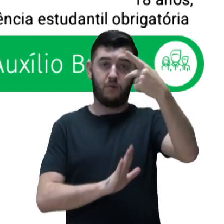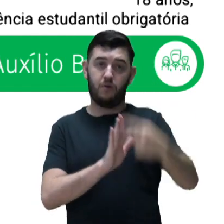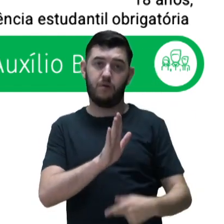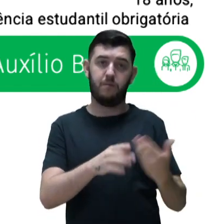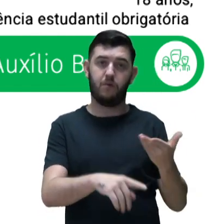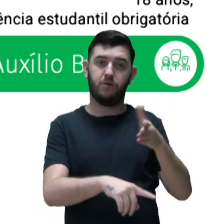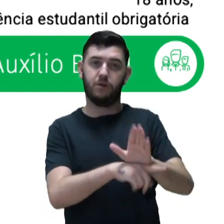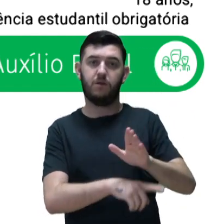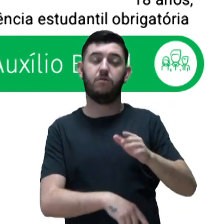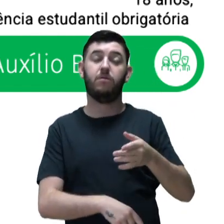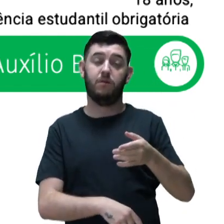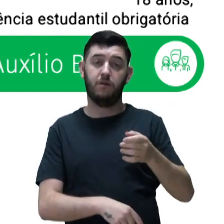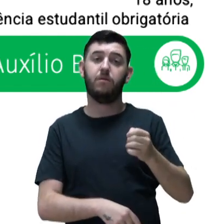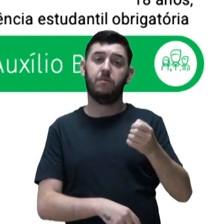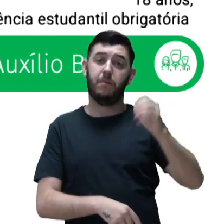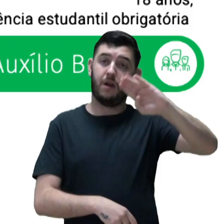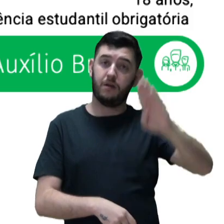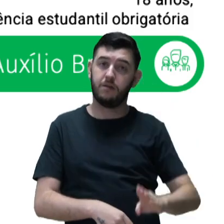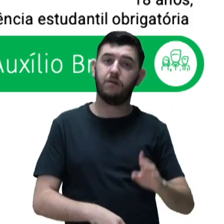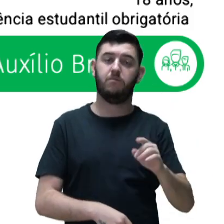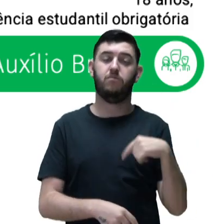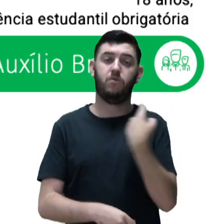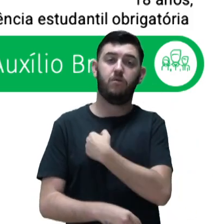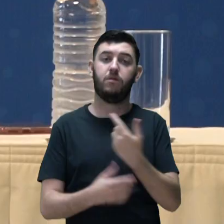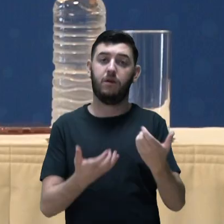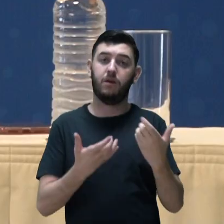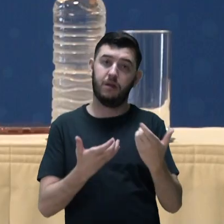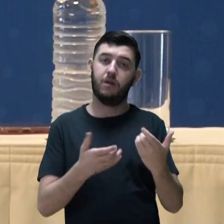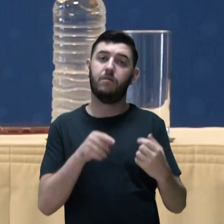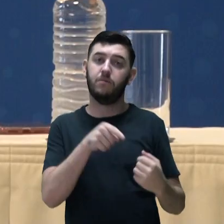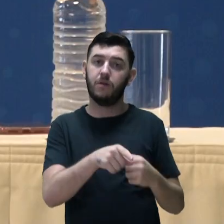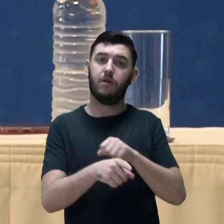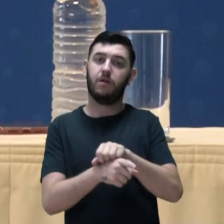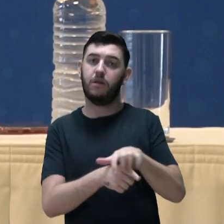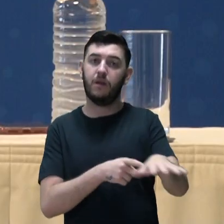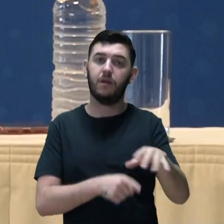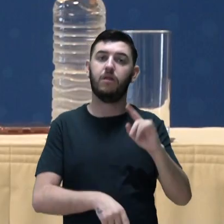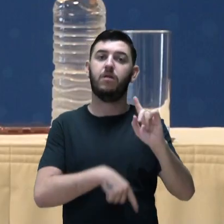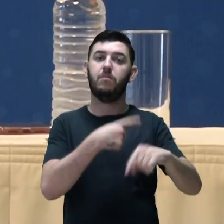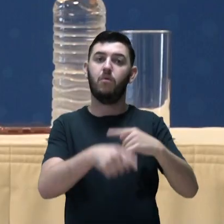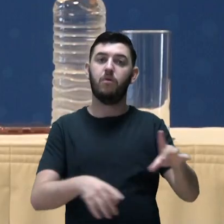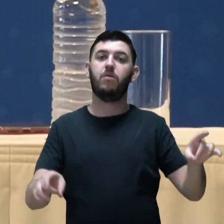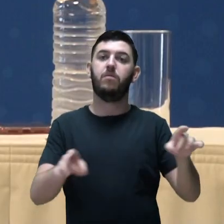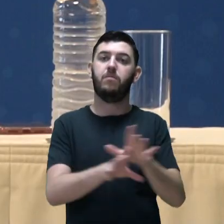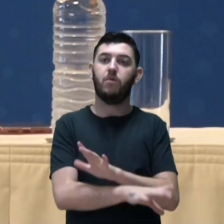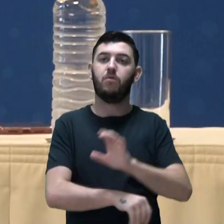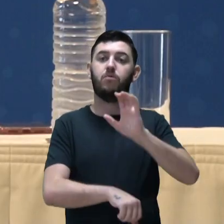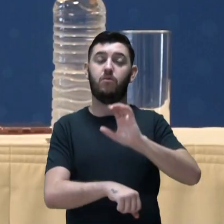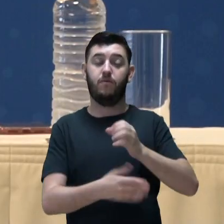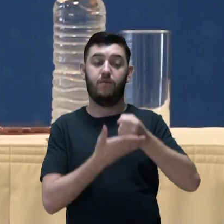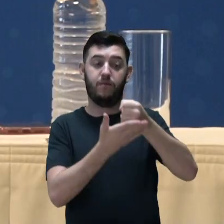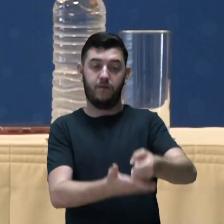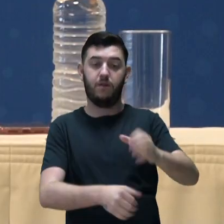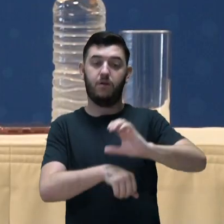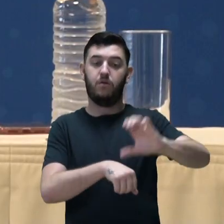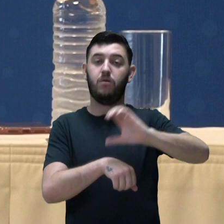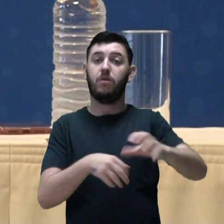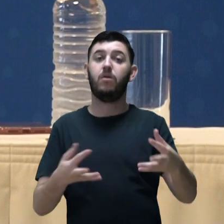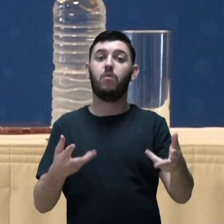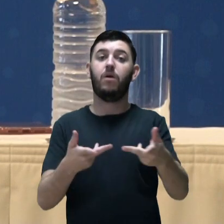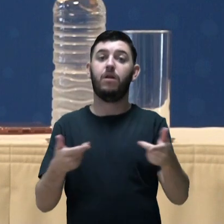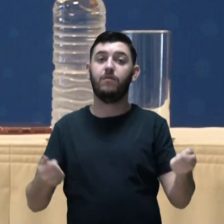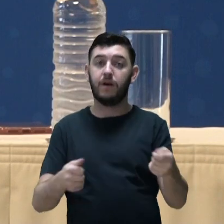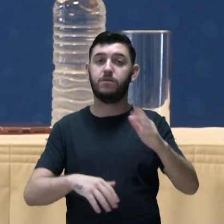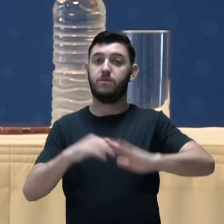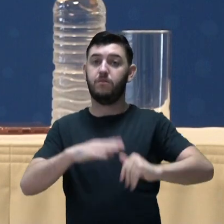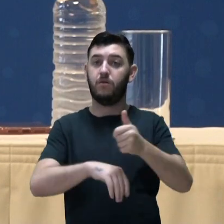do público-alvo que a gente quer atingir. Em seguida, então, a gente está trabalhando com cursos de qualificação profissional, de